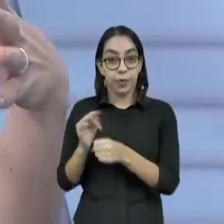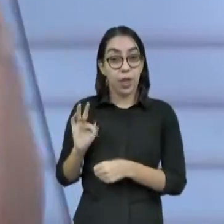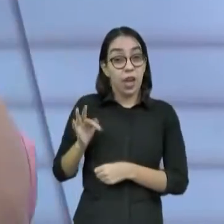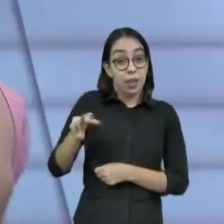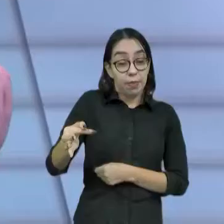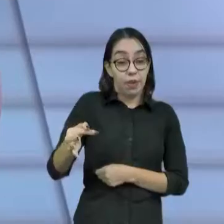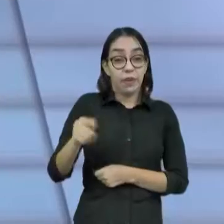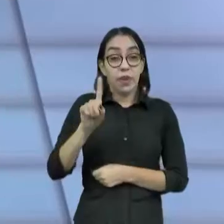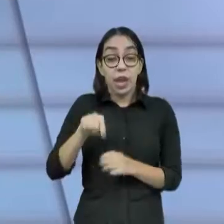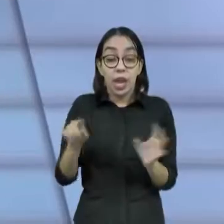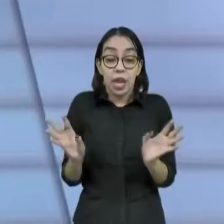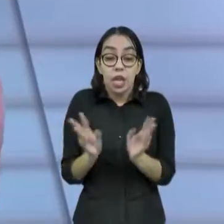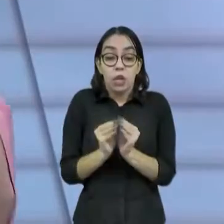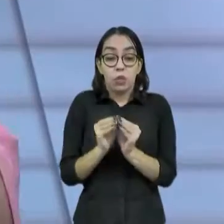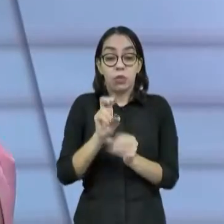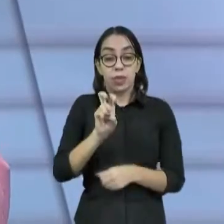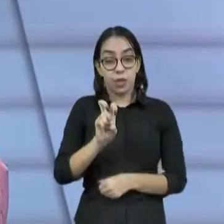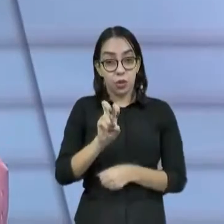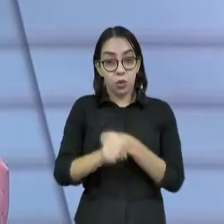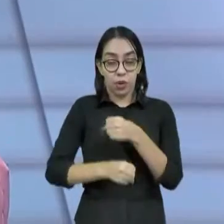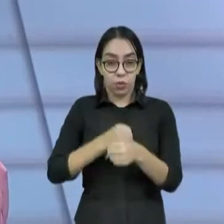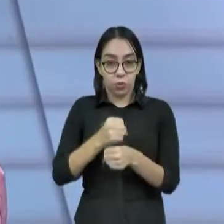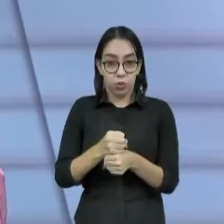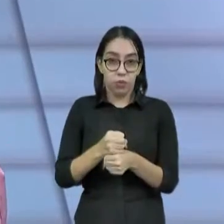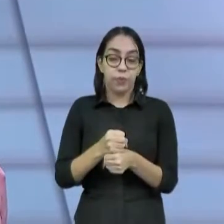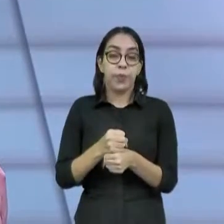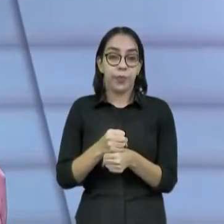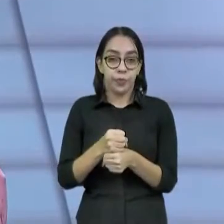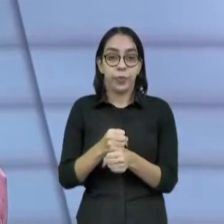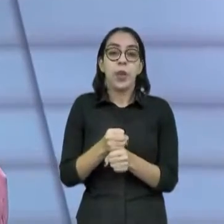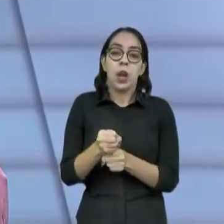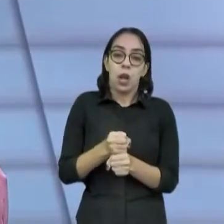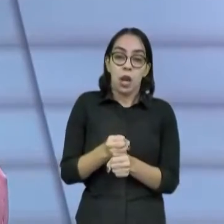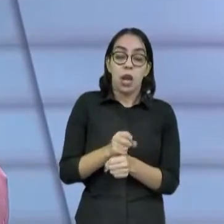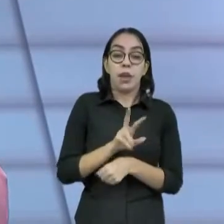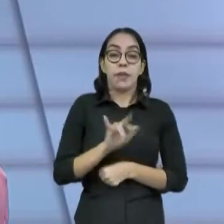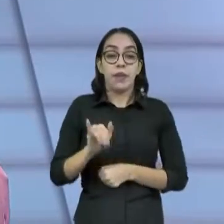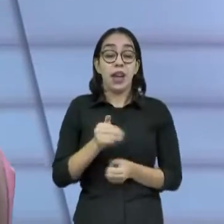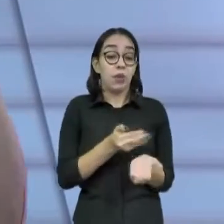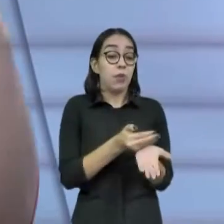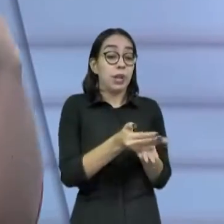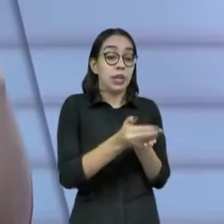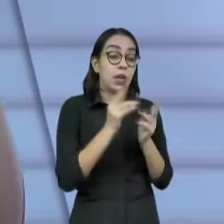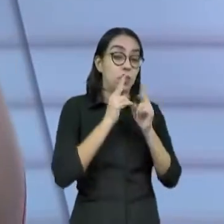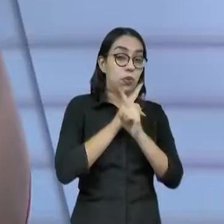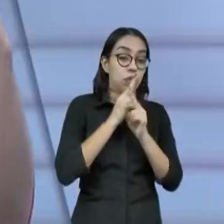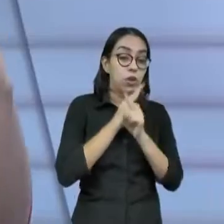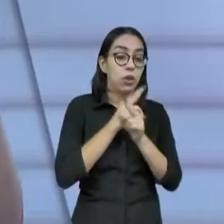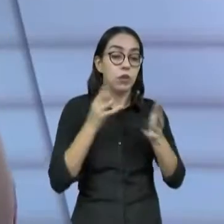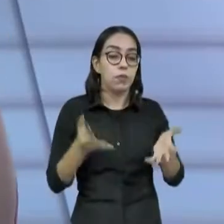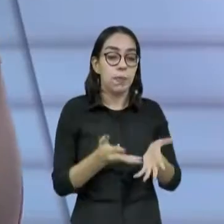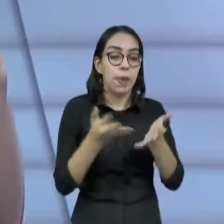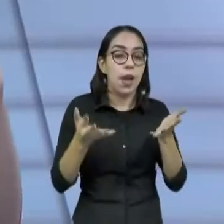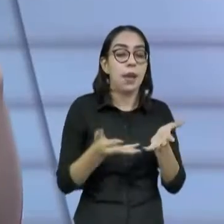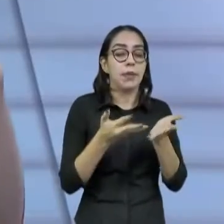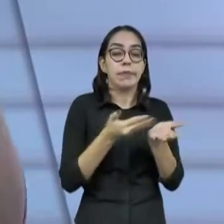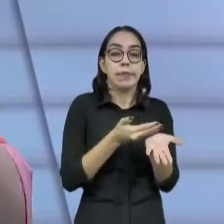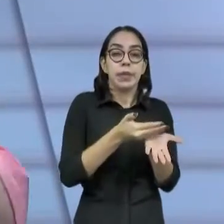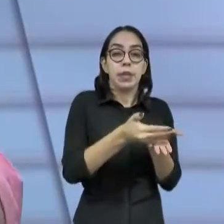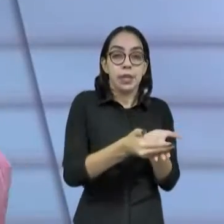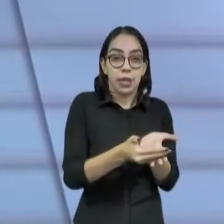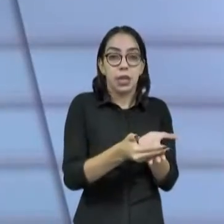mais importante. anos. São cinco anos. É mais importante nós começarmos ativando, por exemplo, os grupos de aceleradoras, incubadoras, parques